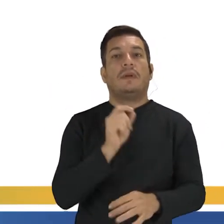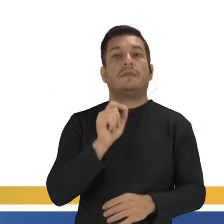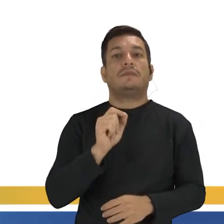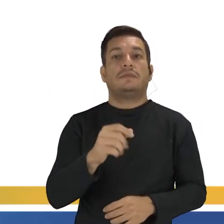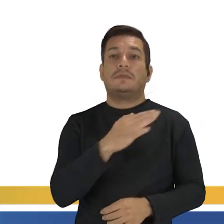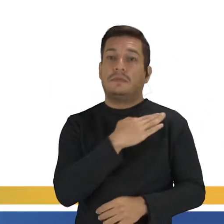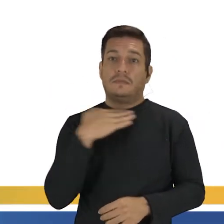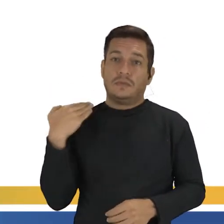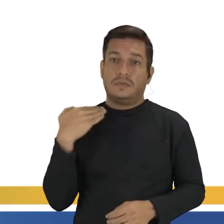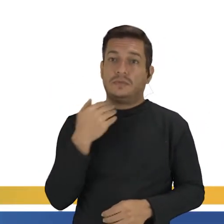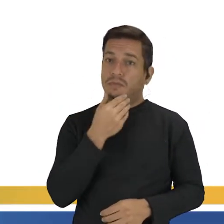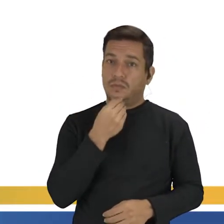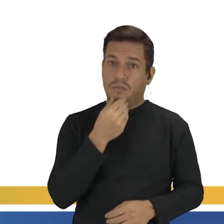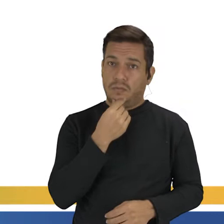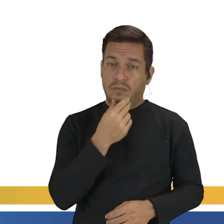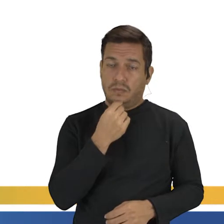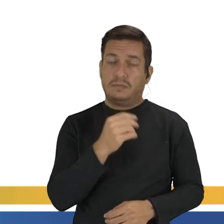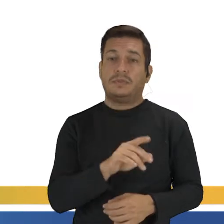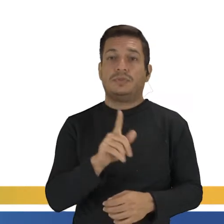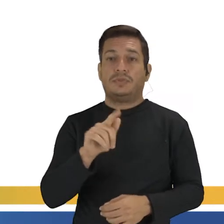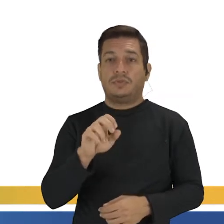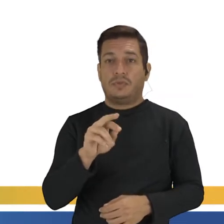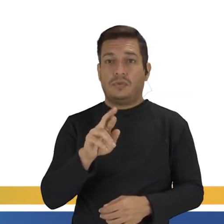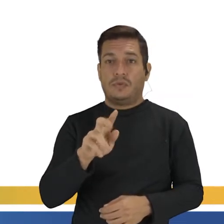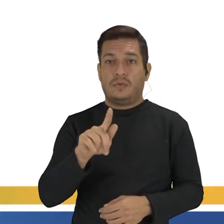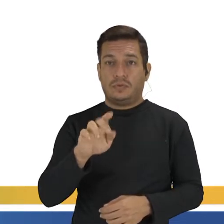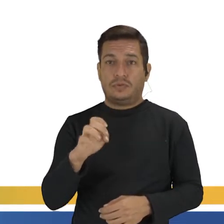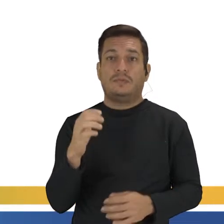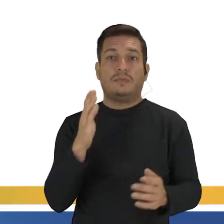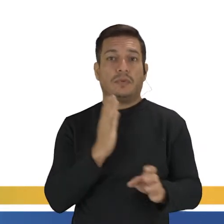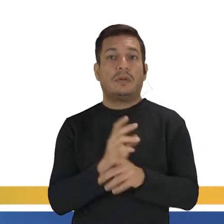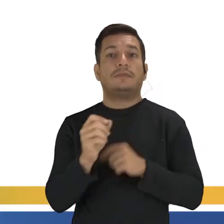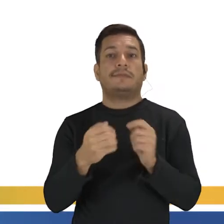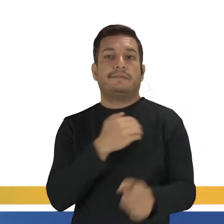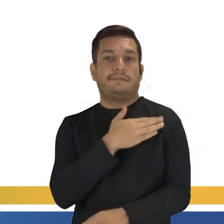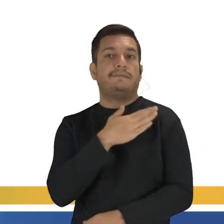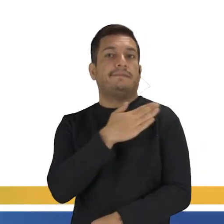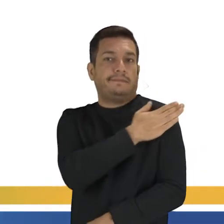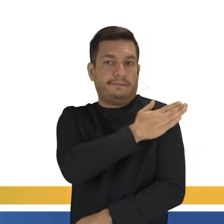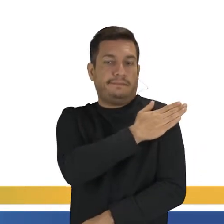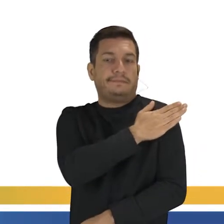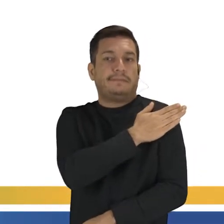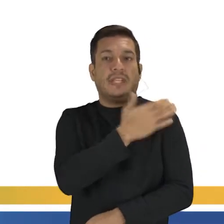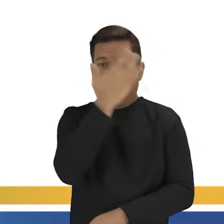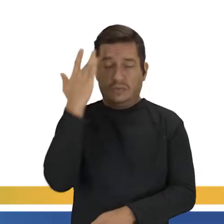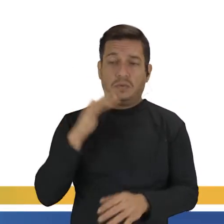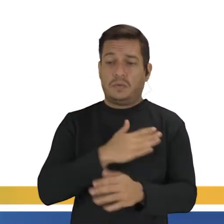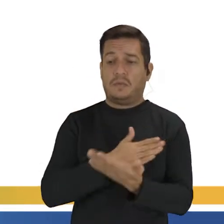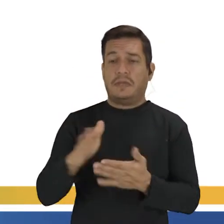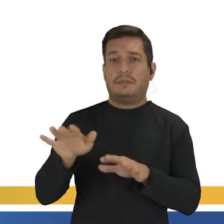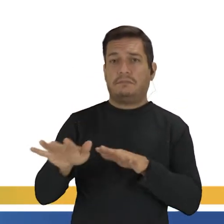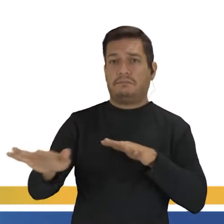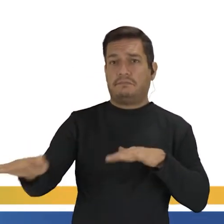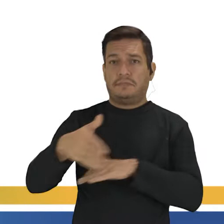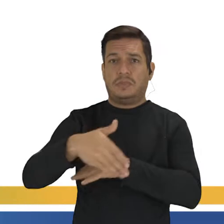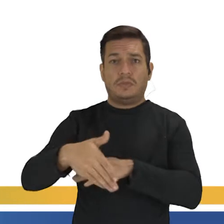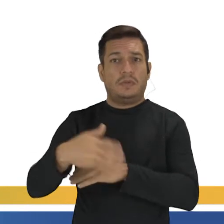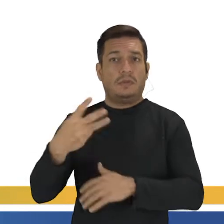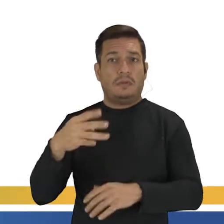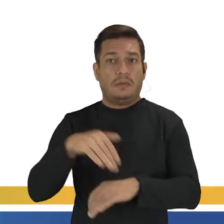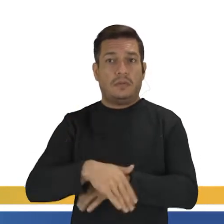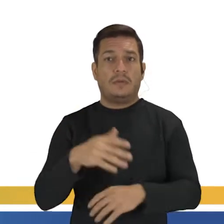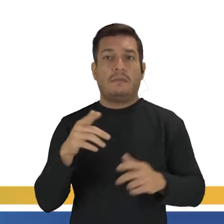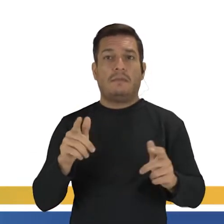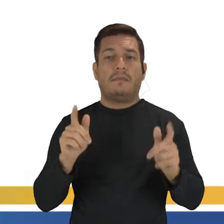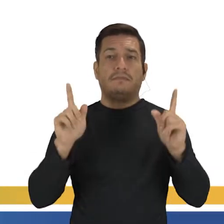conta da morte, né? Do George Floyd, por conta aí do racismo. As pessoas começam a ir para a rua, né? Na terceira noite de protesto, a